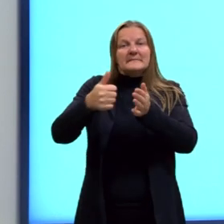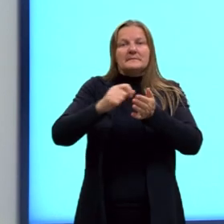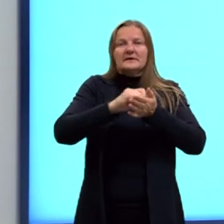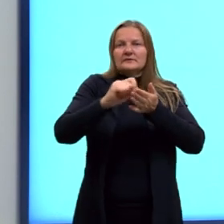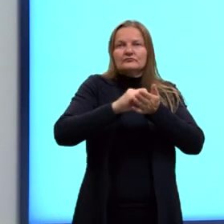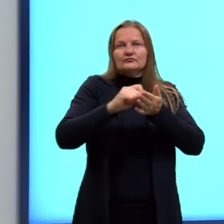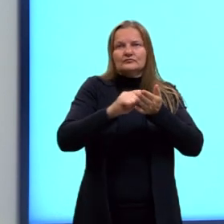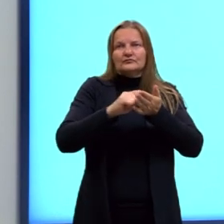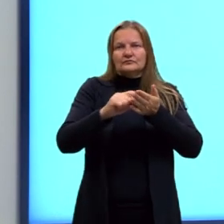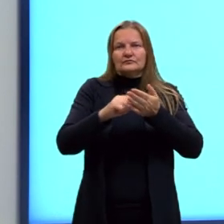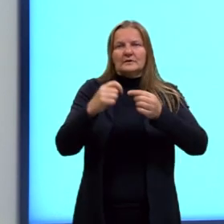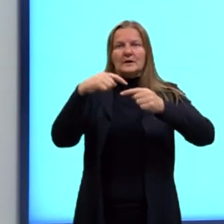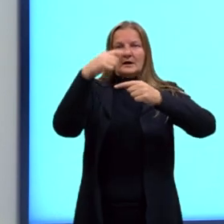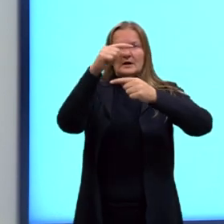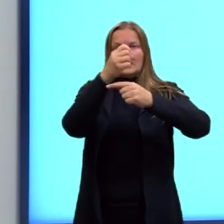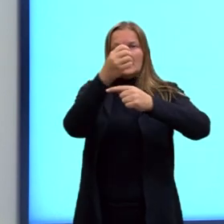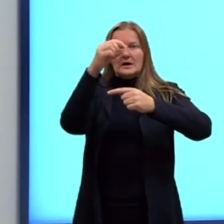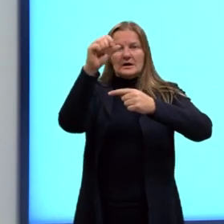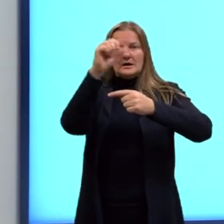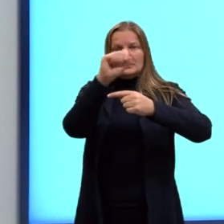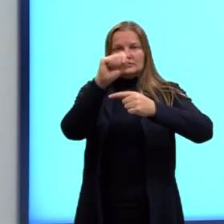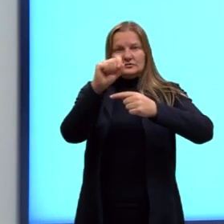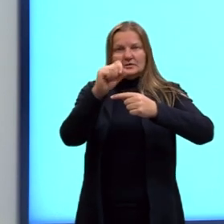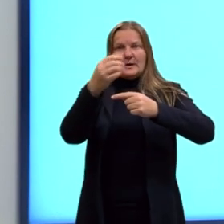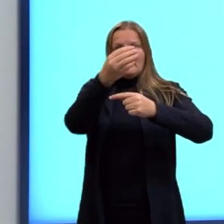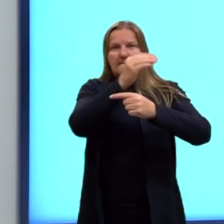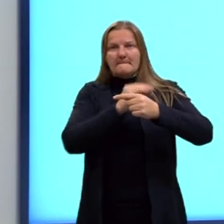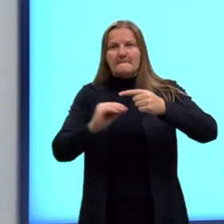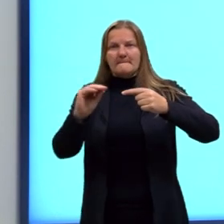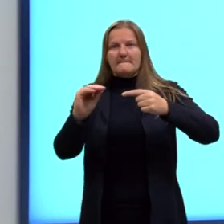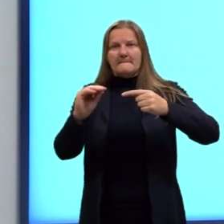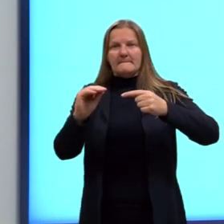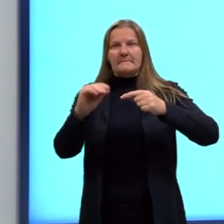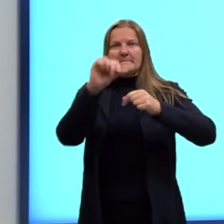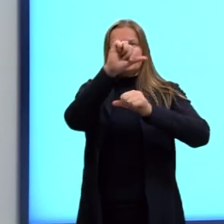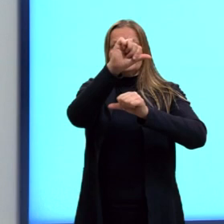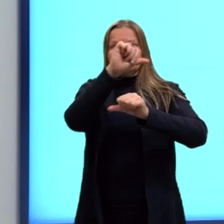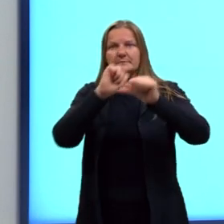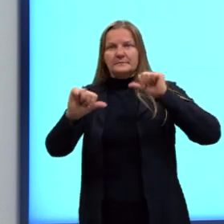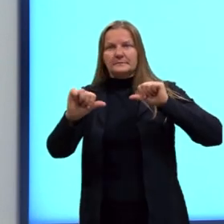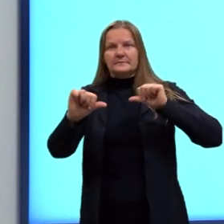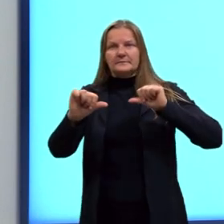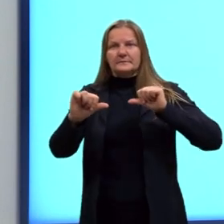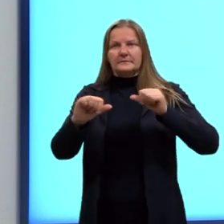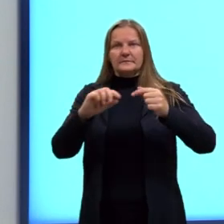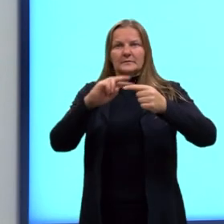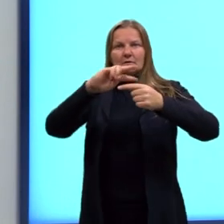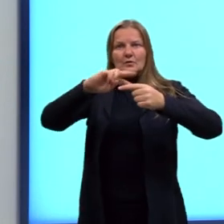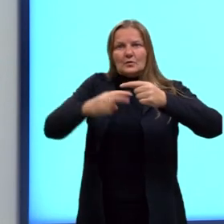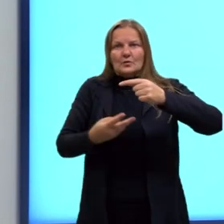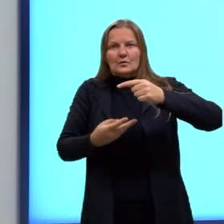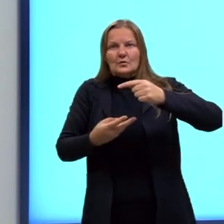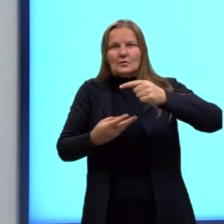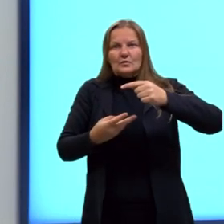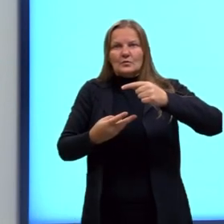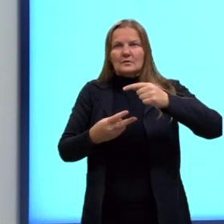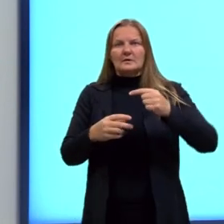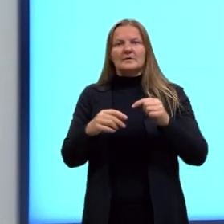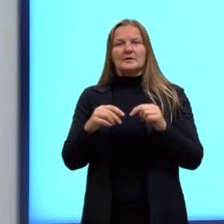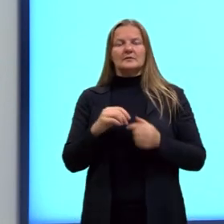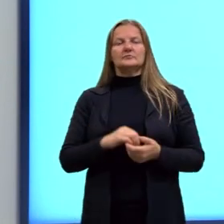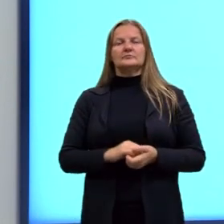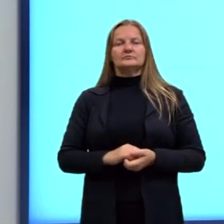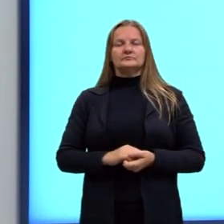a de cima, a gente escreve ela e inverte o valor, a ordem aqui da de